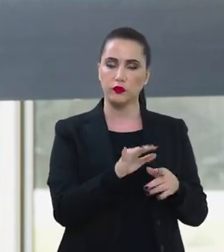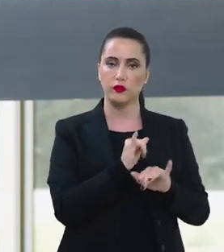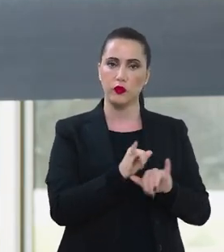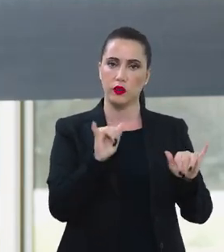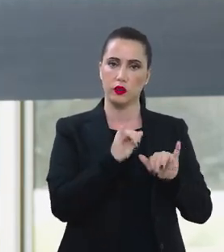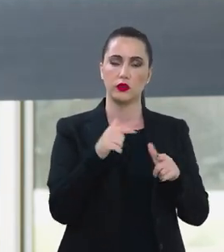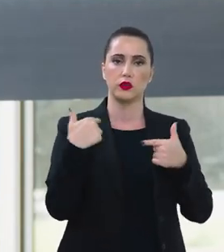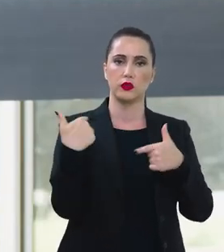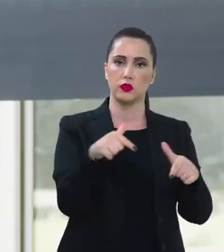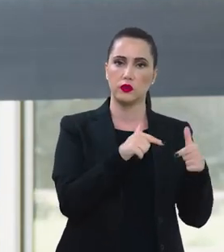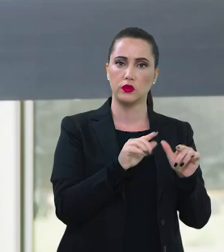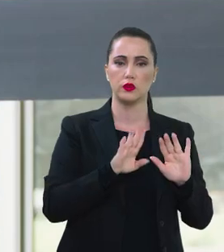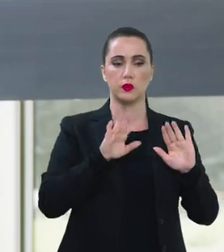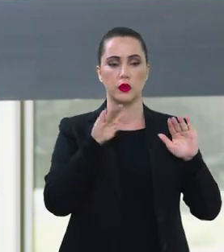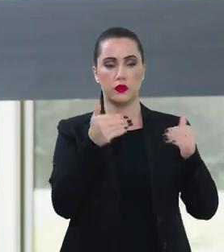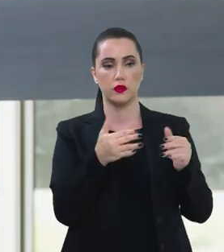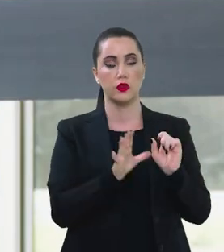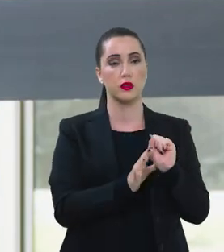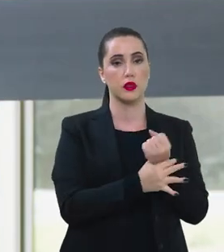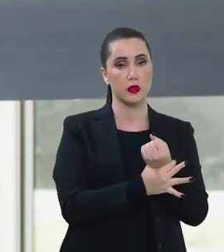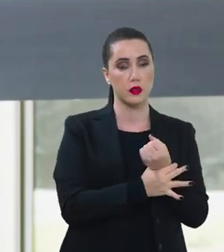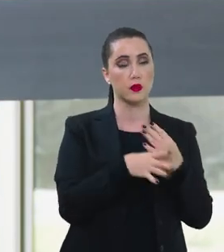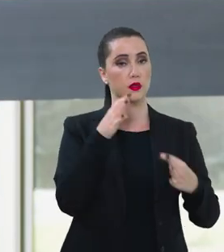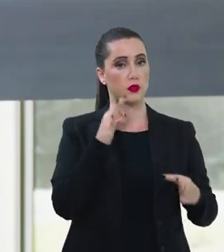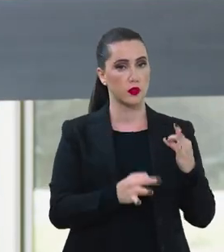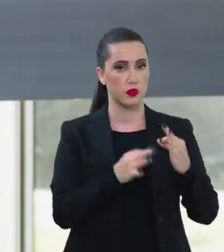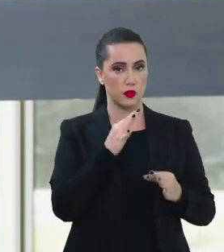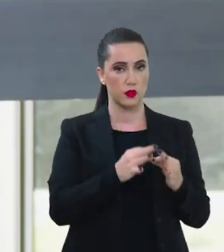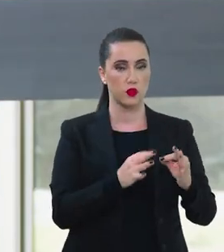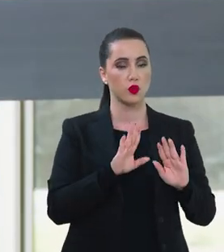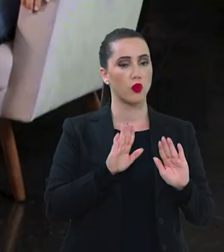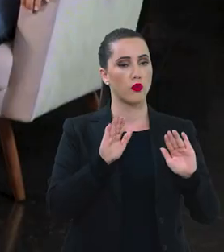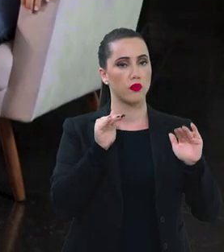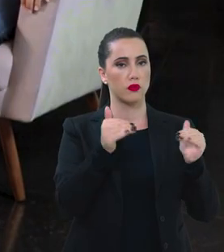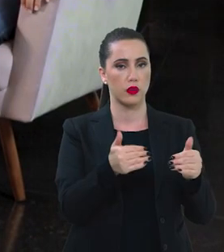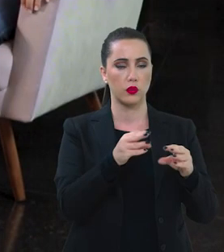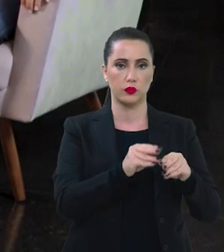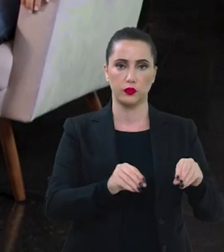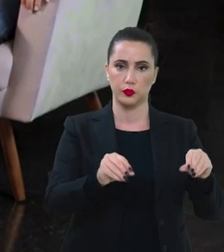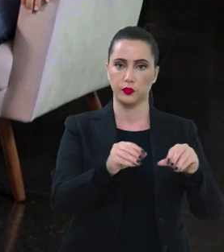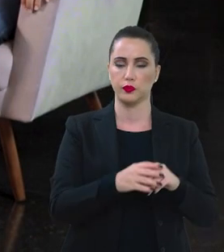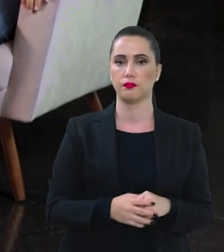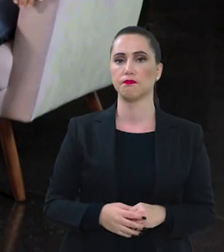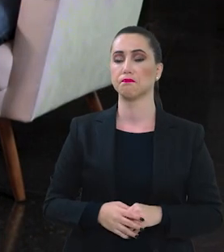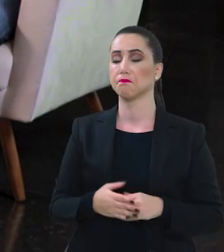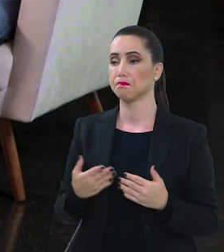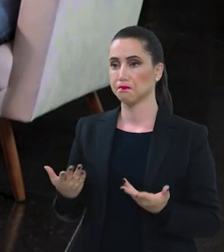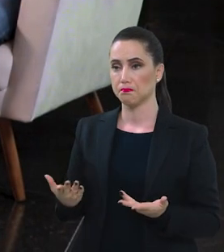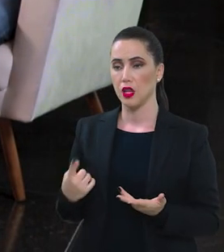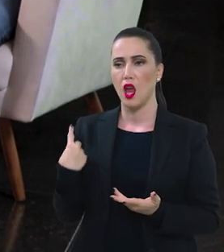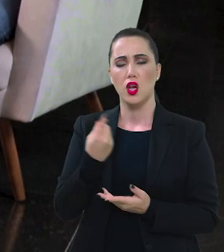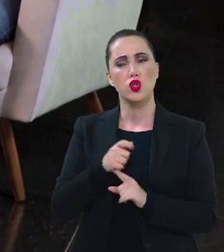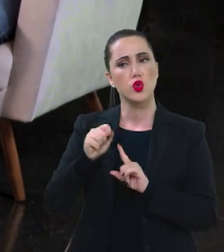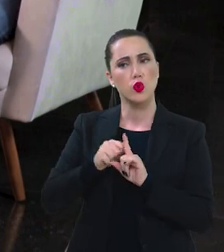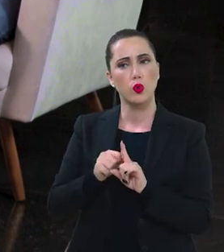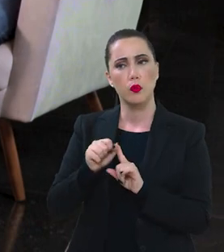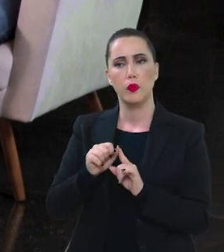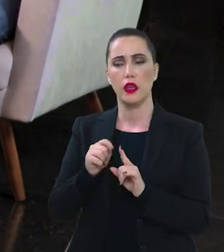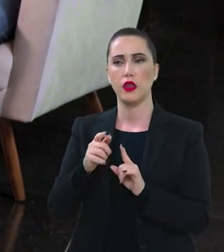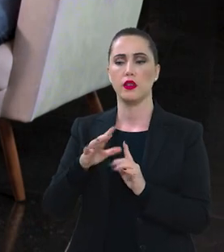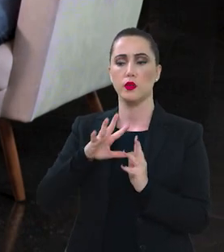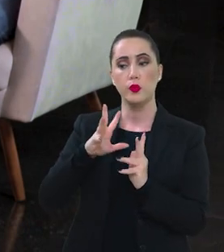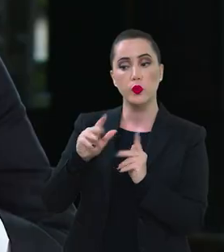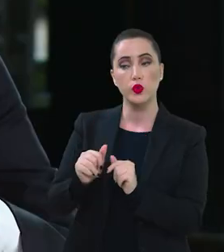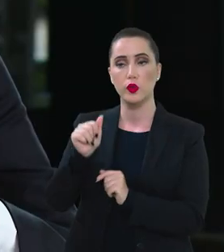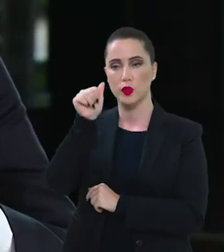anunciou algumas medidas na área de segurança pública e justiça que são focadas para esse território. A gente está no mês internacional das